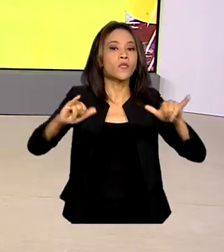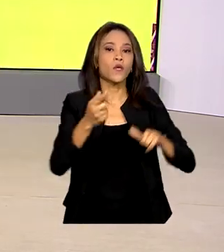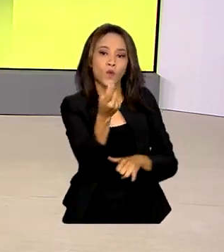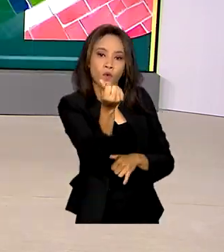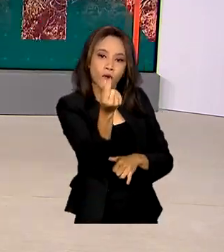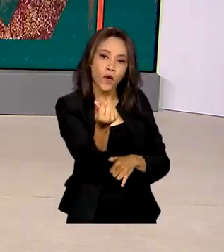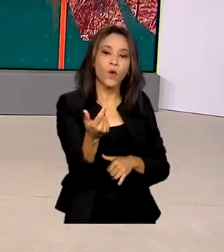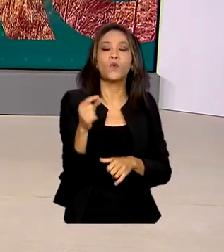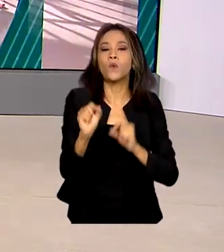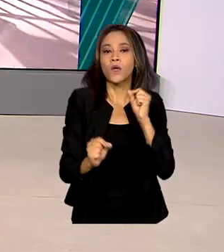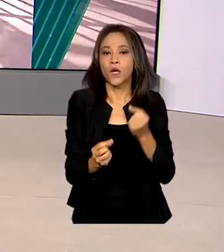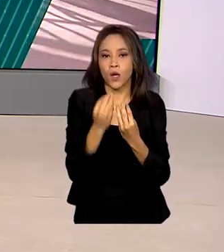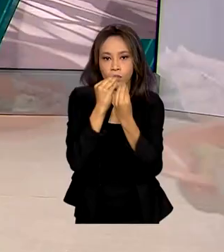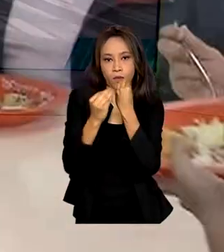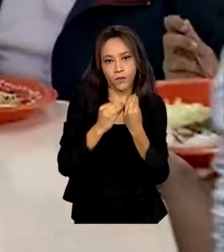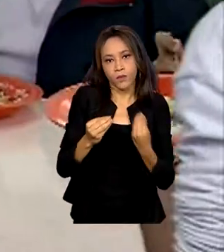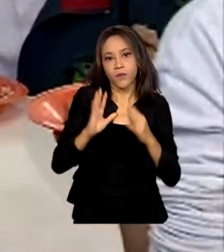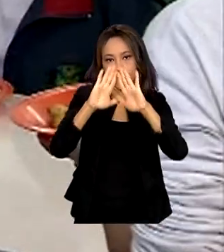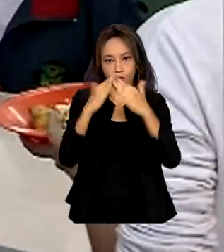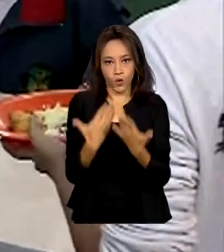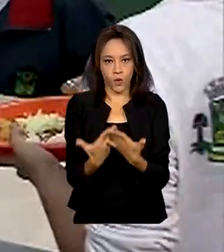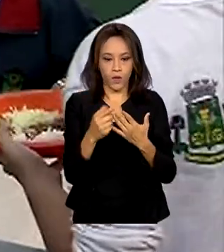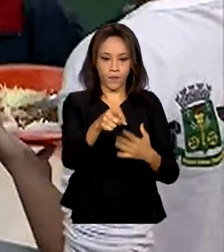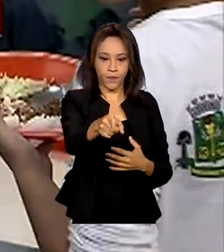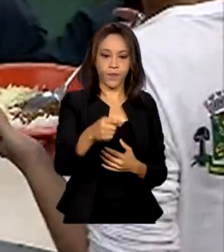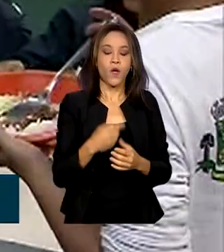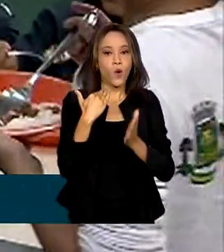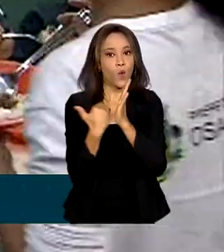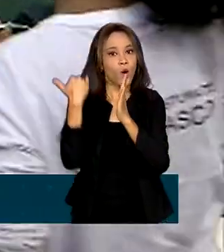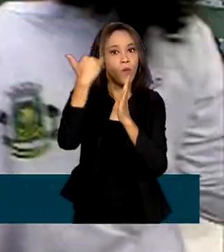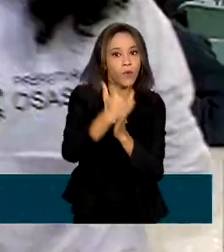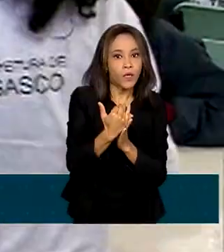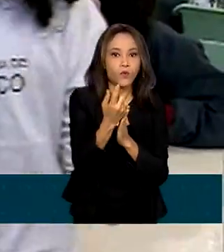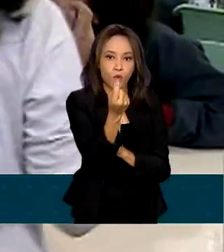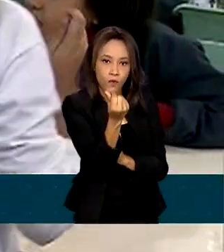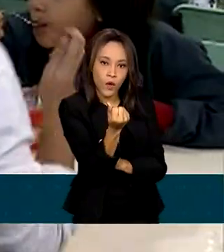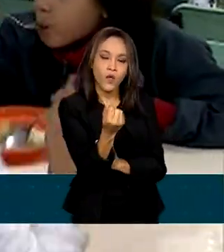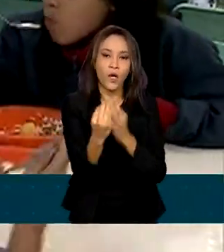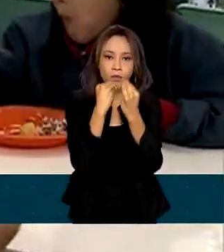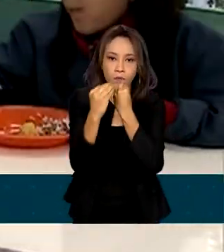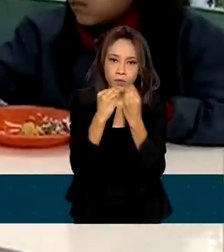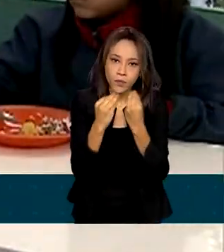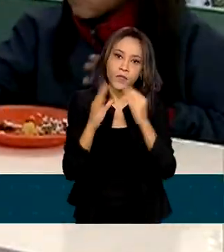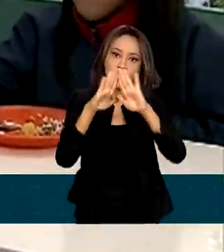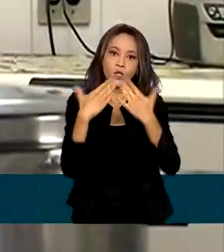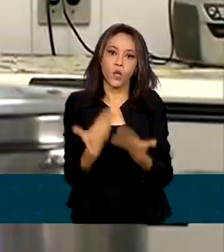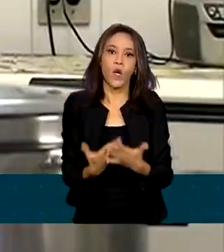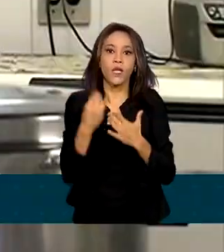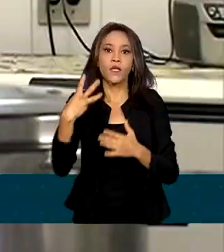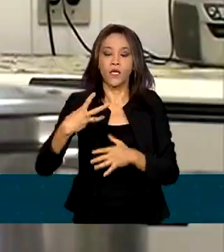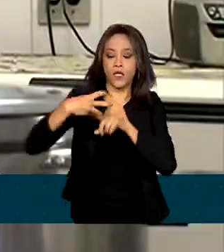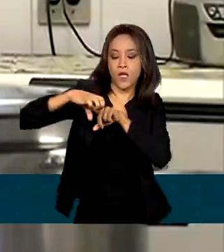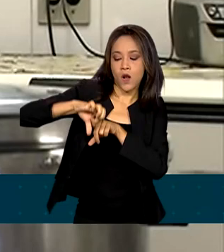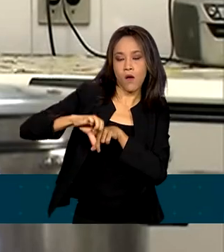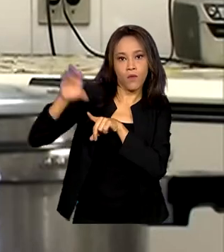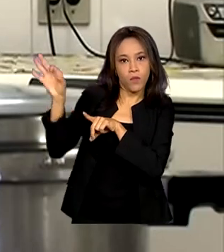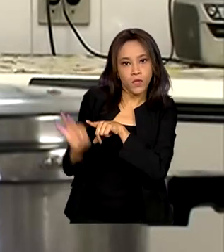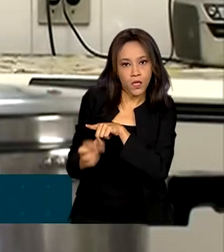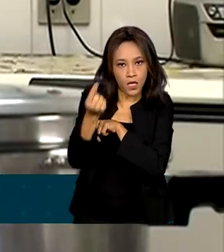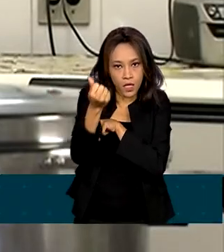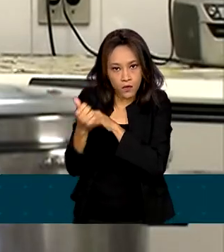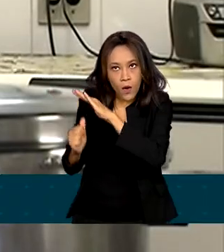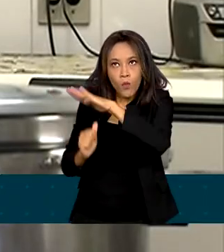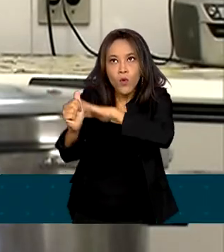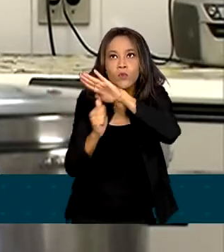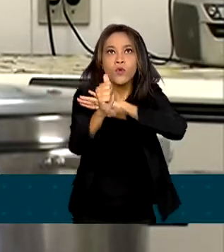escolar. O reajuste da merenda escolar será de até 39%. Os valores serão repassados a